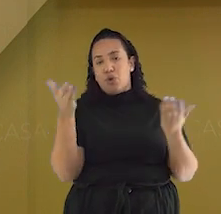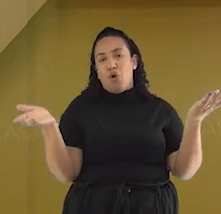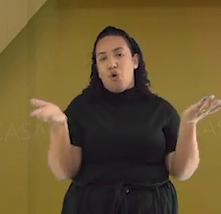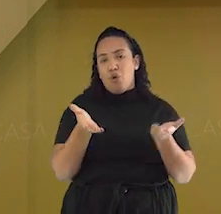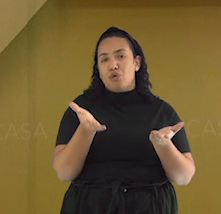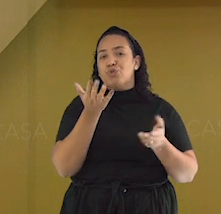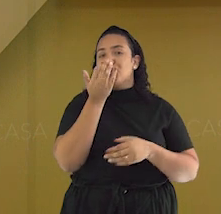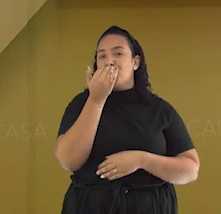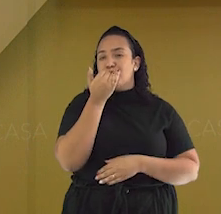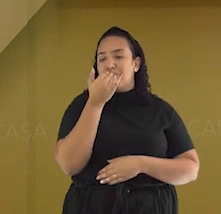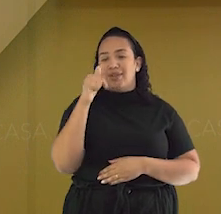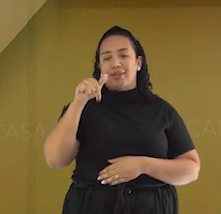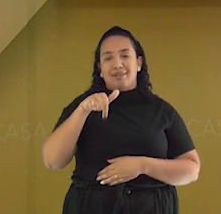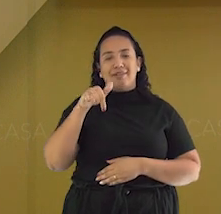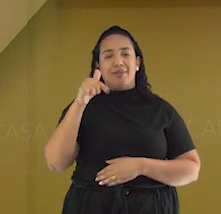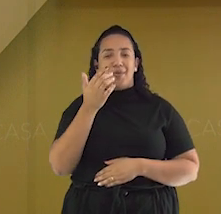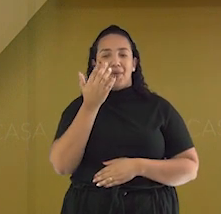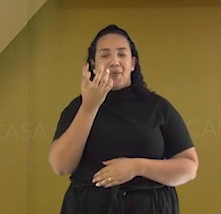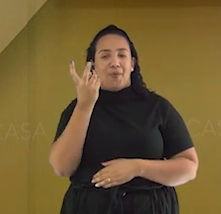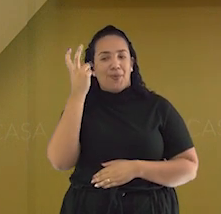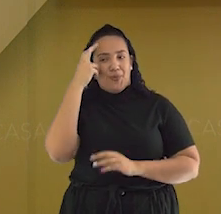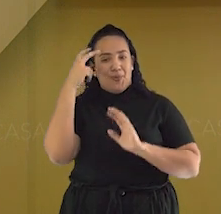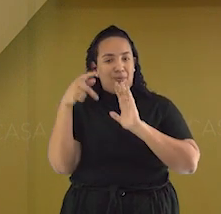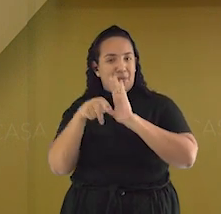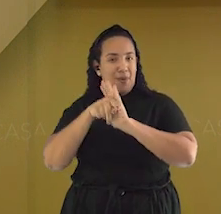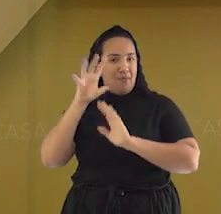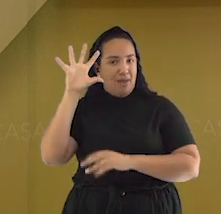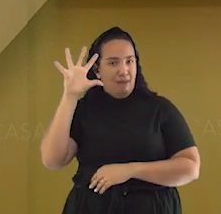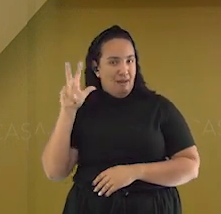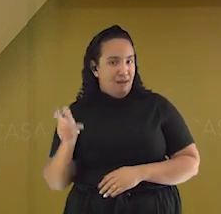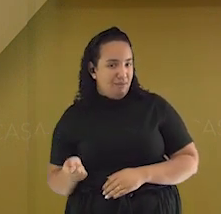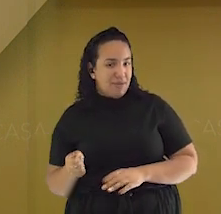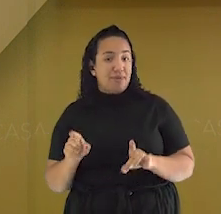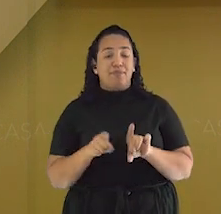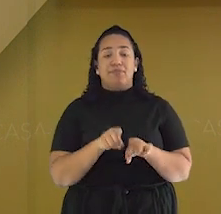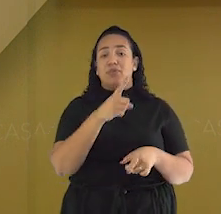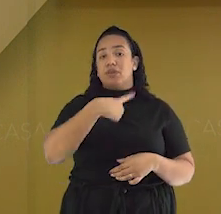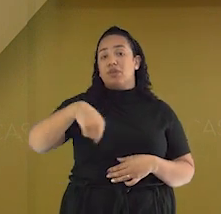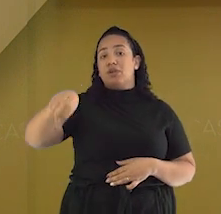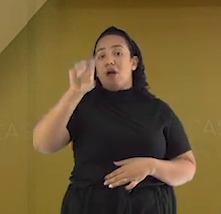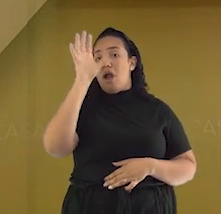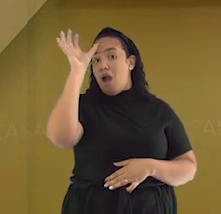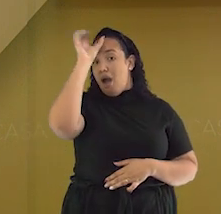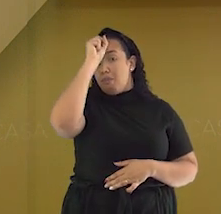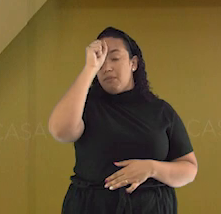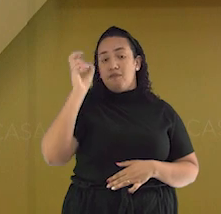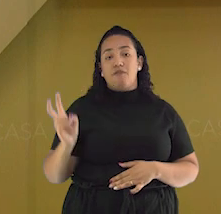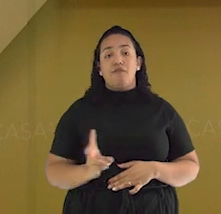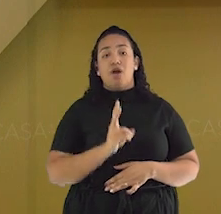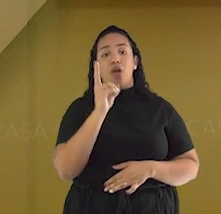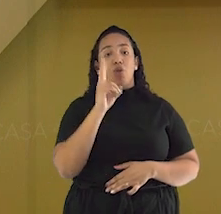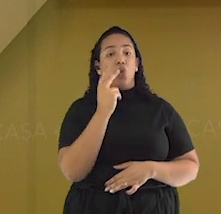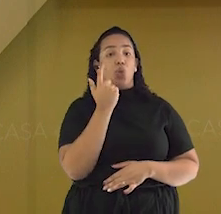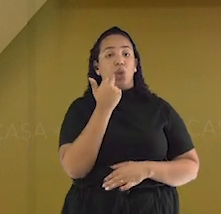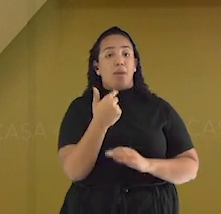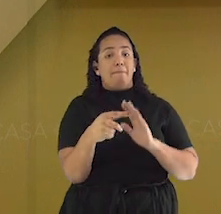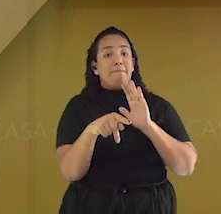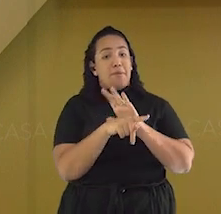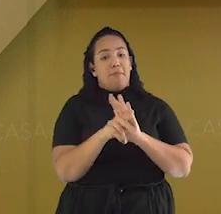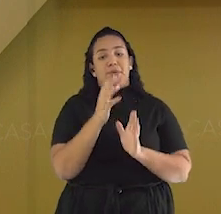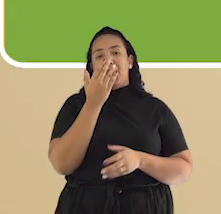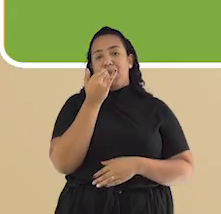herdados da cultura africana. E aprendemos sobre os valores nutritivos de receitas de origem africana, né?